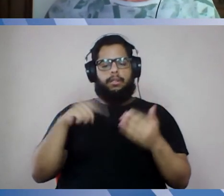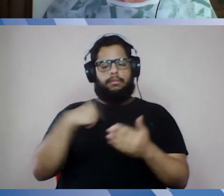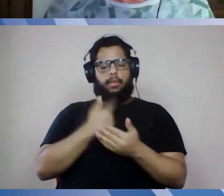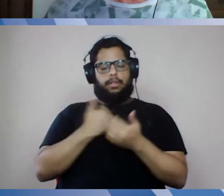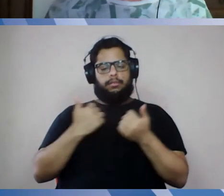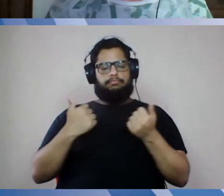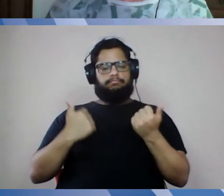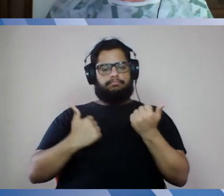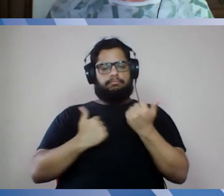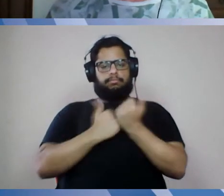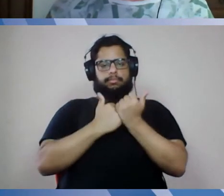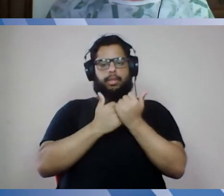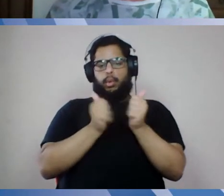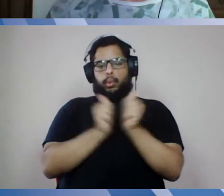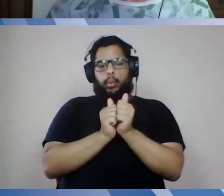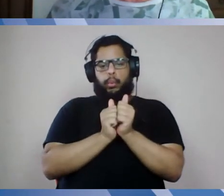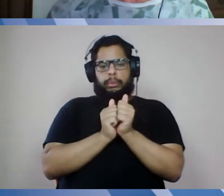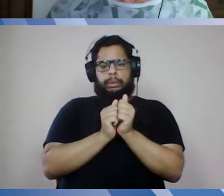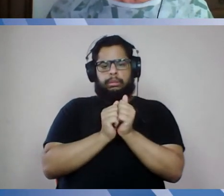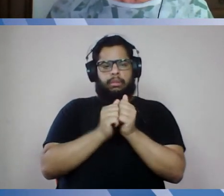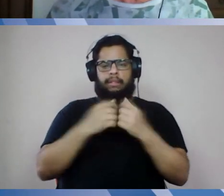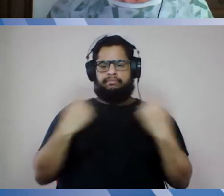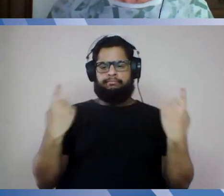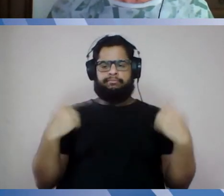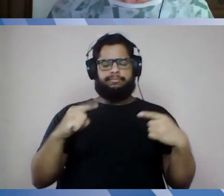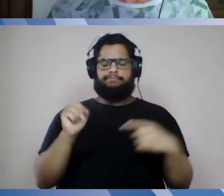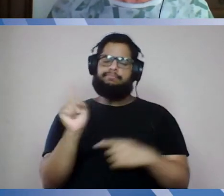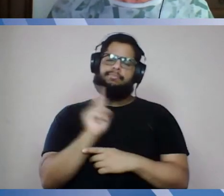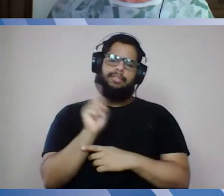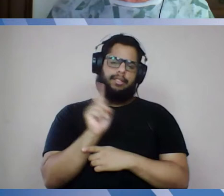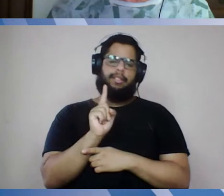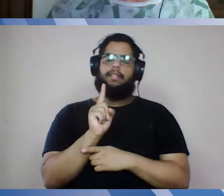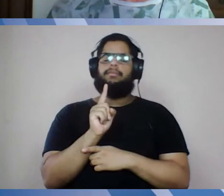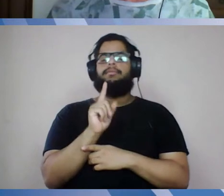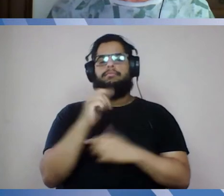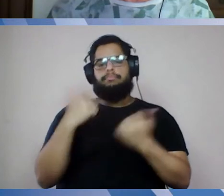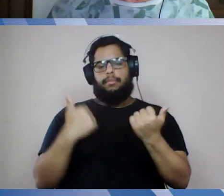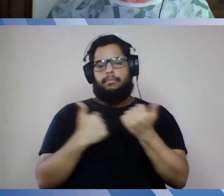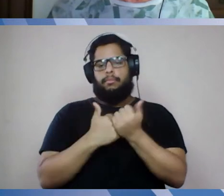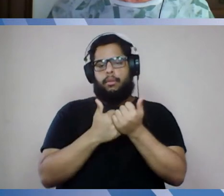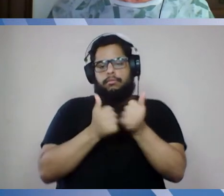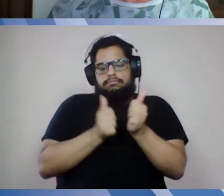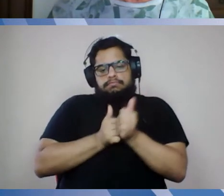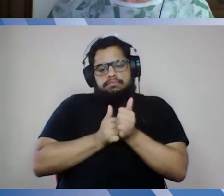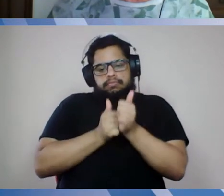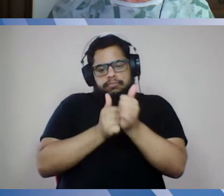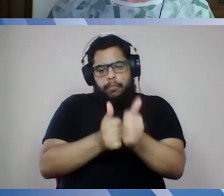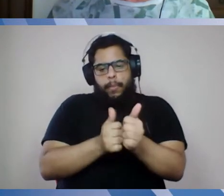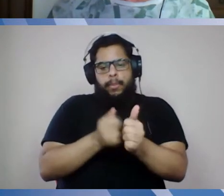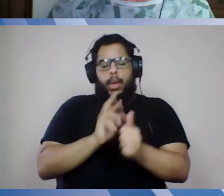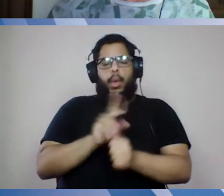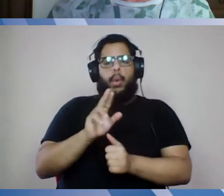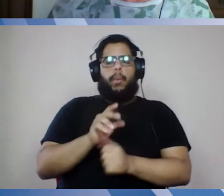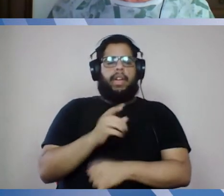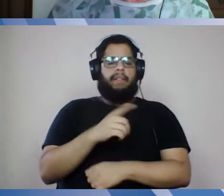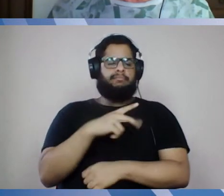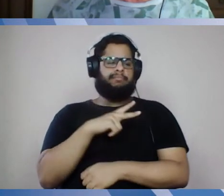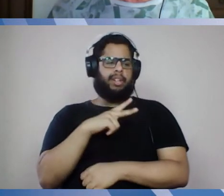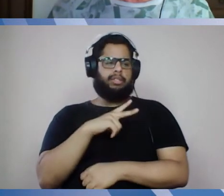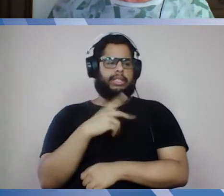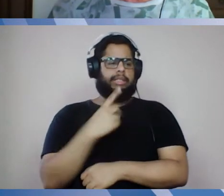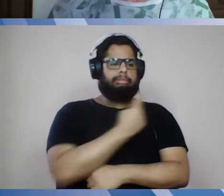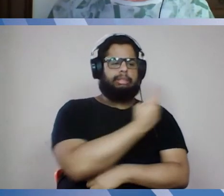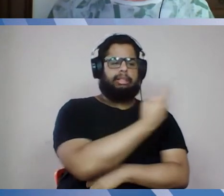trabalharmos nessa, todos numa mesma direção, não são caminhos individuais, mas